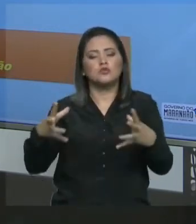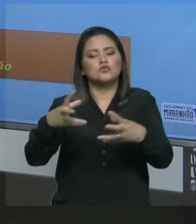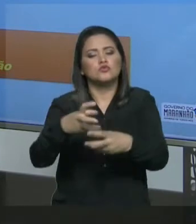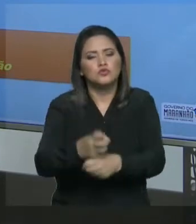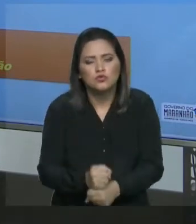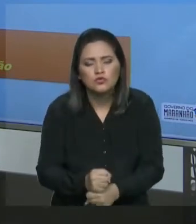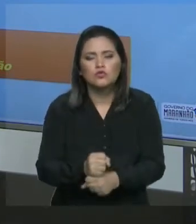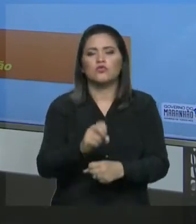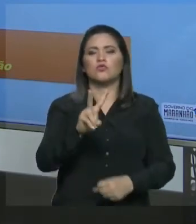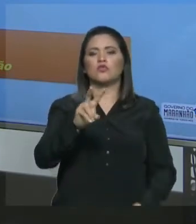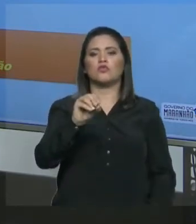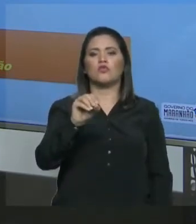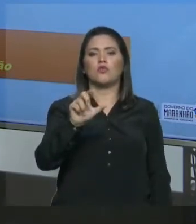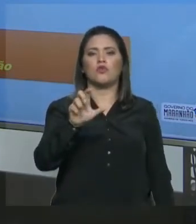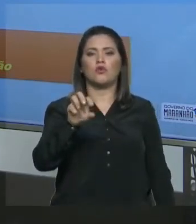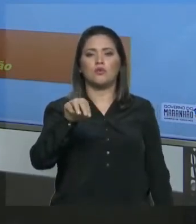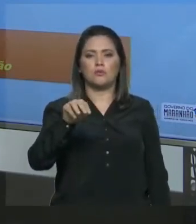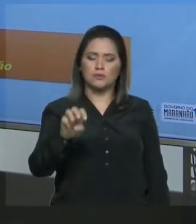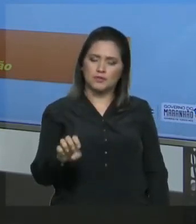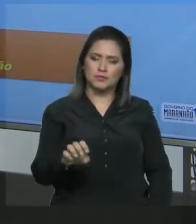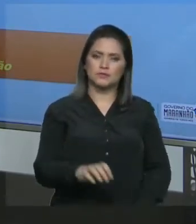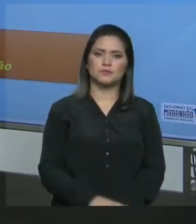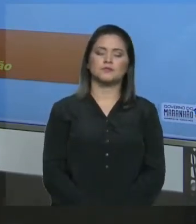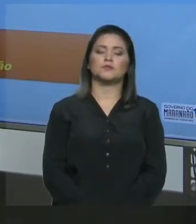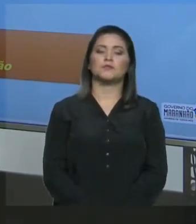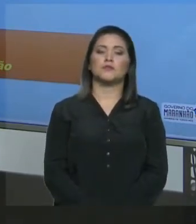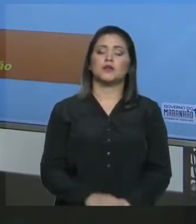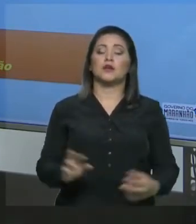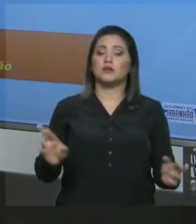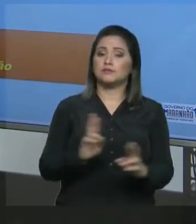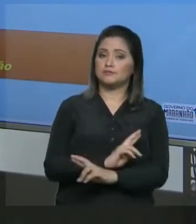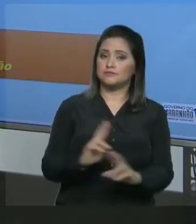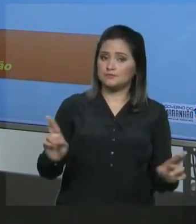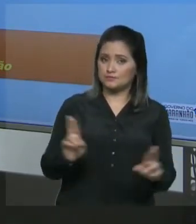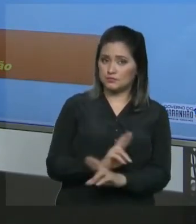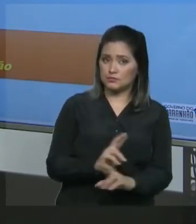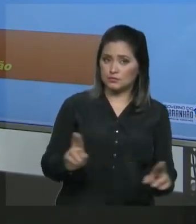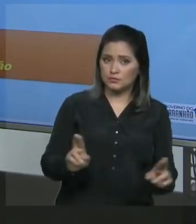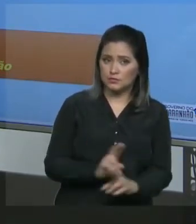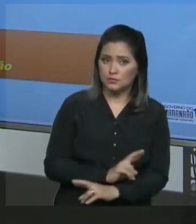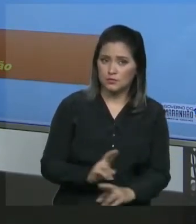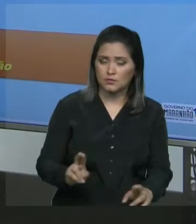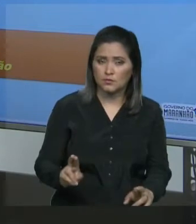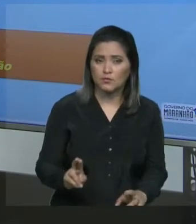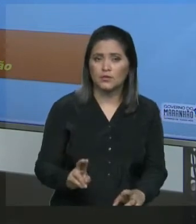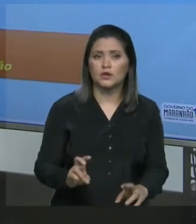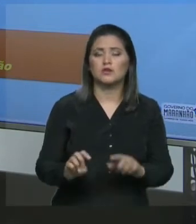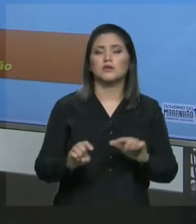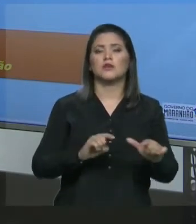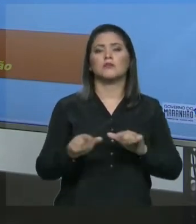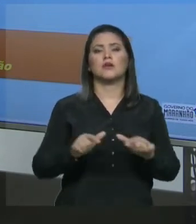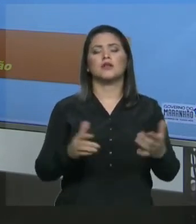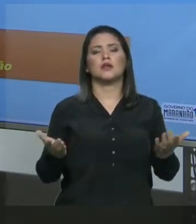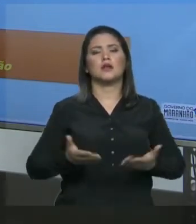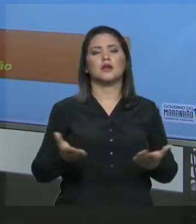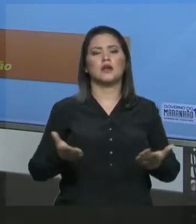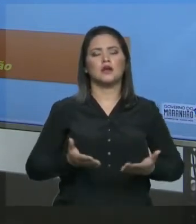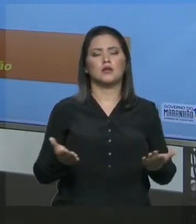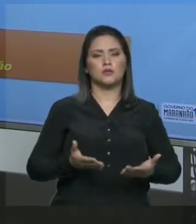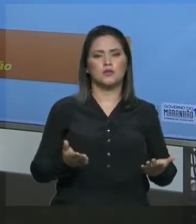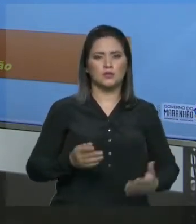diversas relações entre as partes. E, por estarem relacionadas umas com as outras, nós vamos trabalhar com proporção.